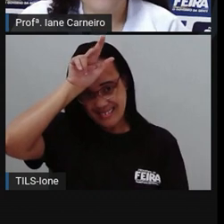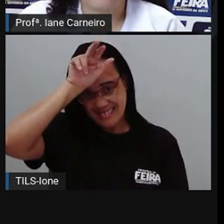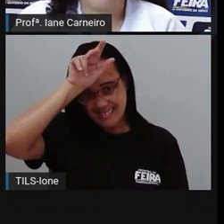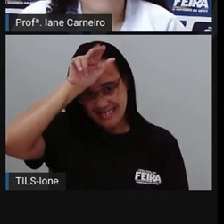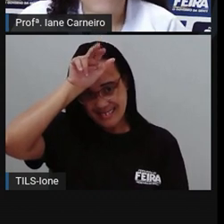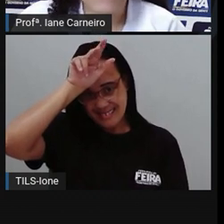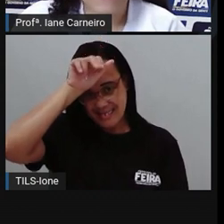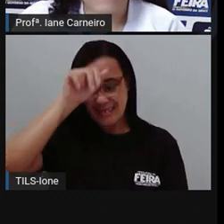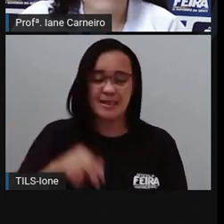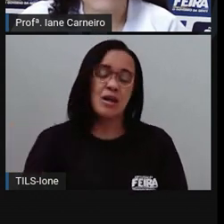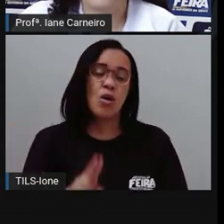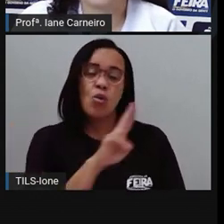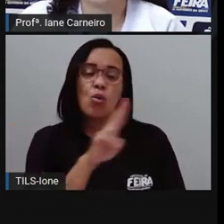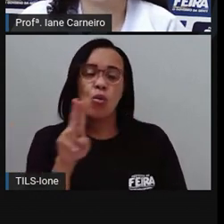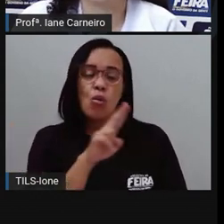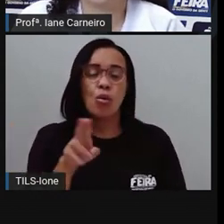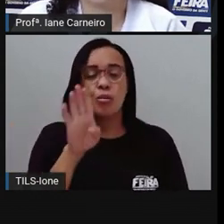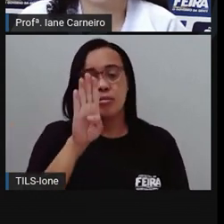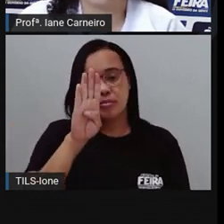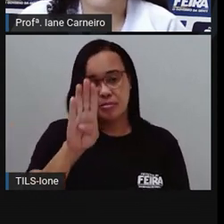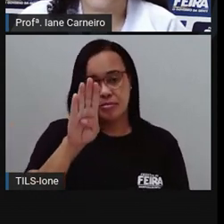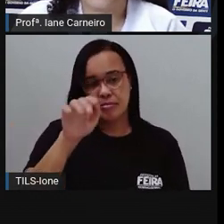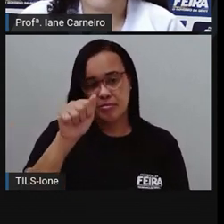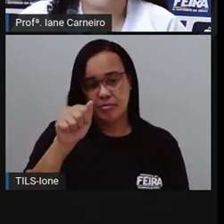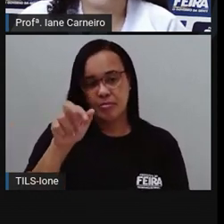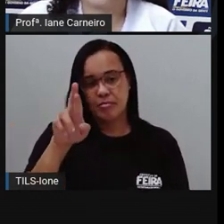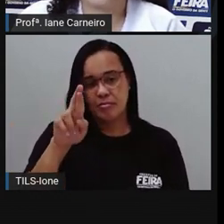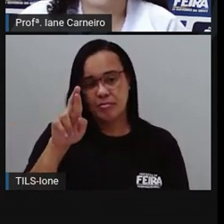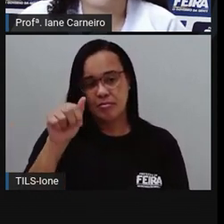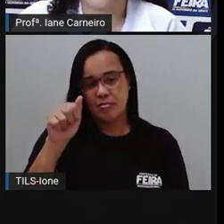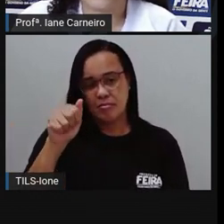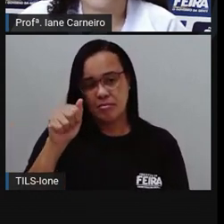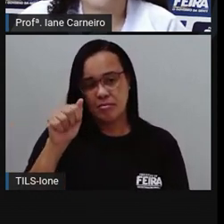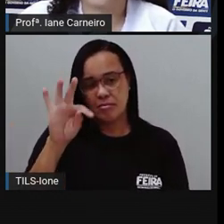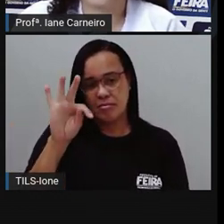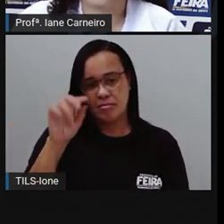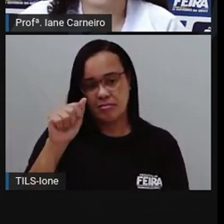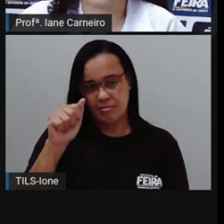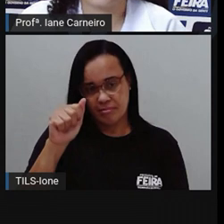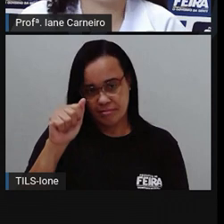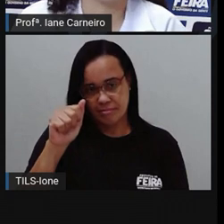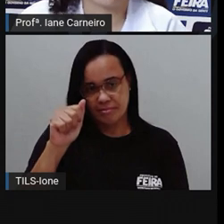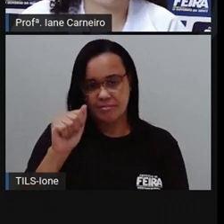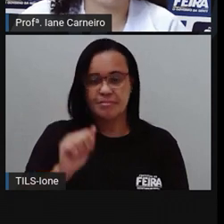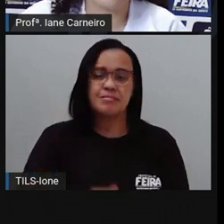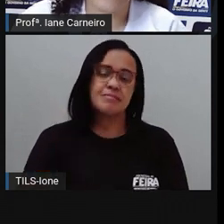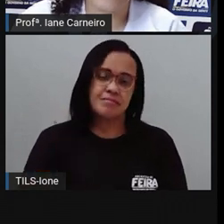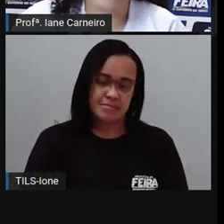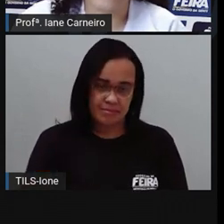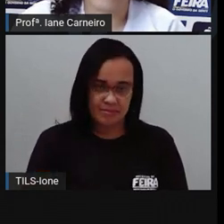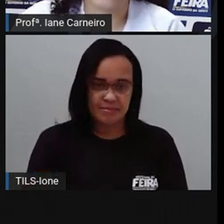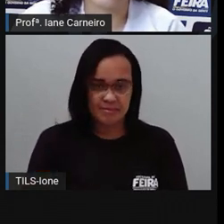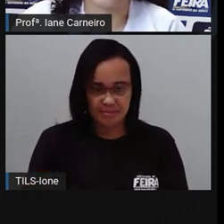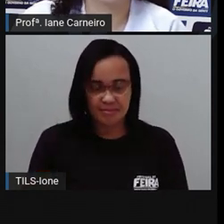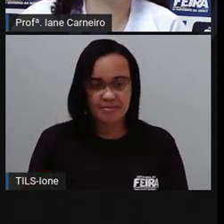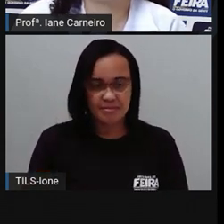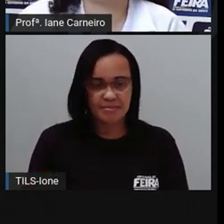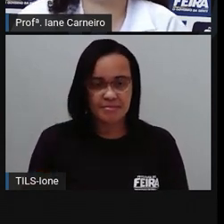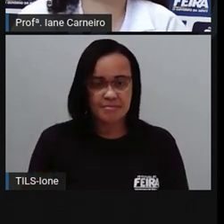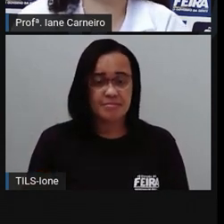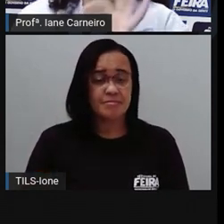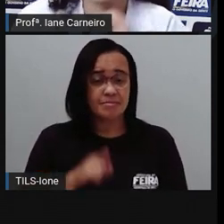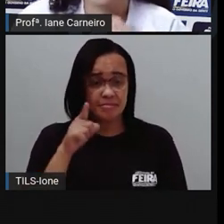escrever a palavra barata, ó. Ba-ra-ta. A barata.